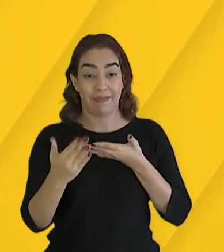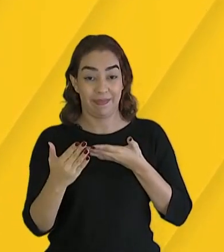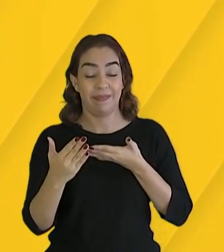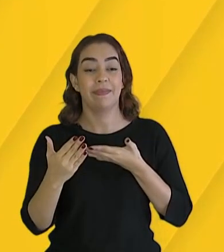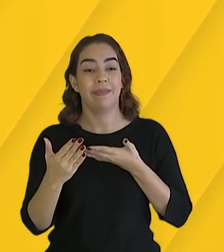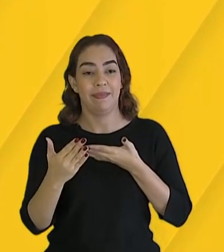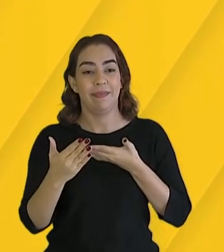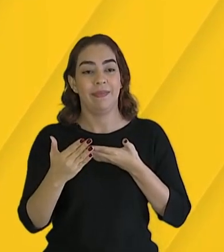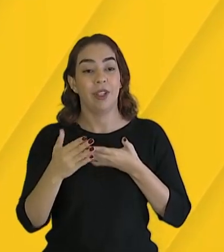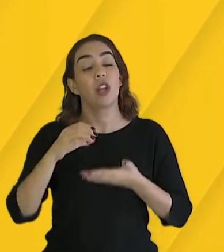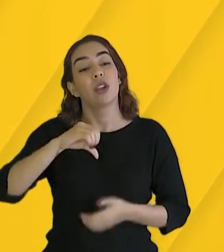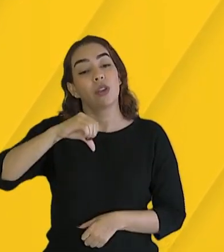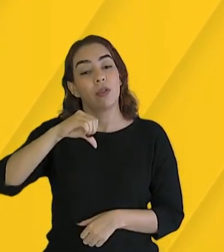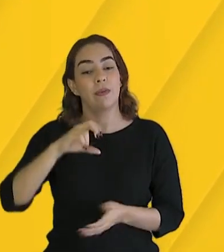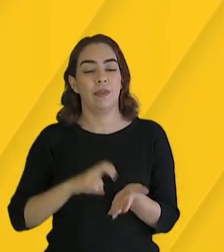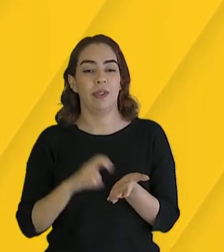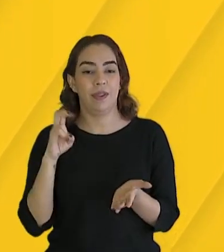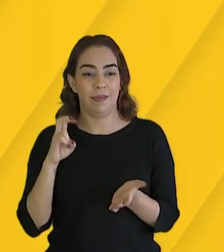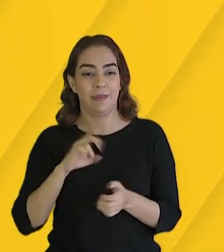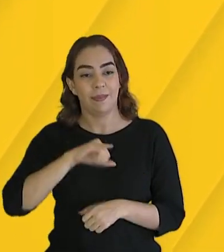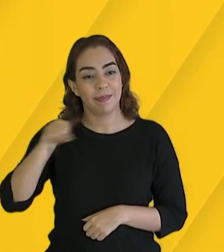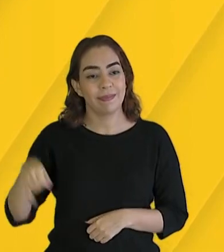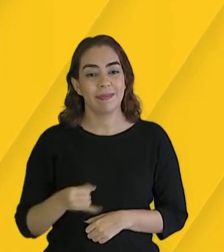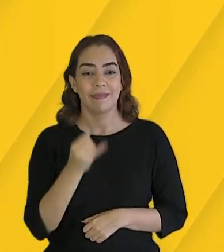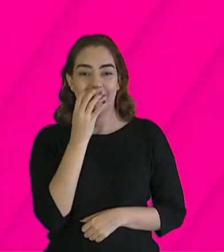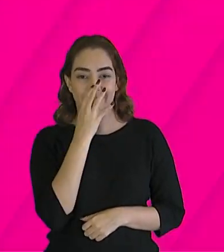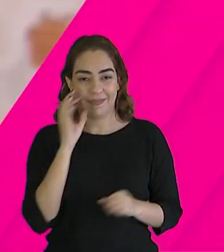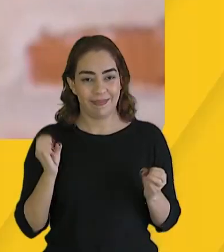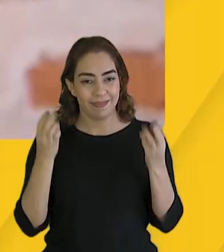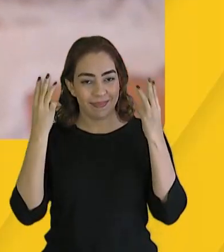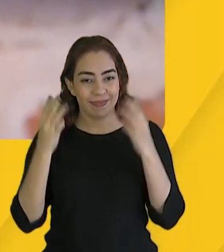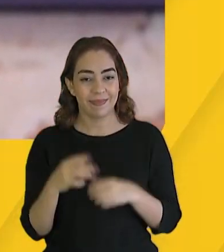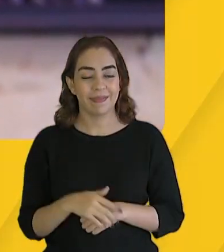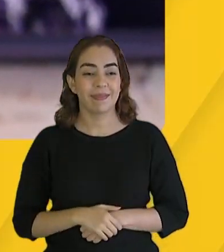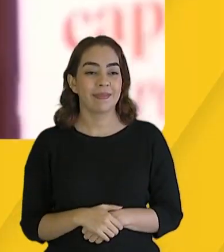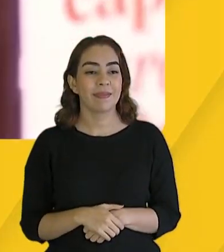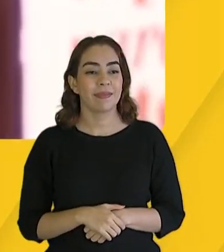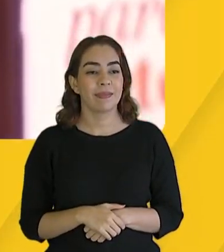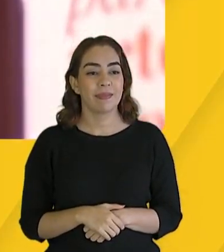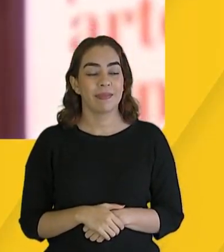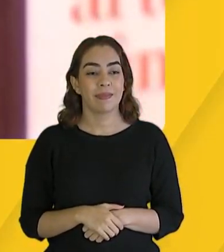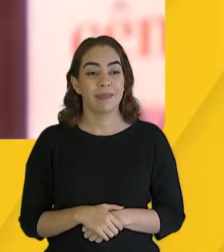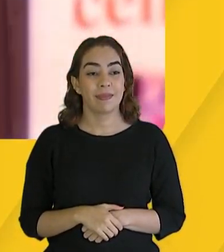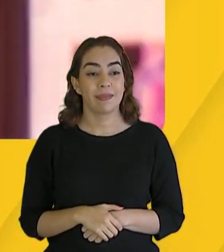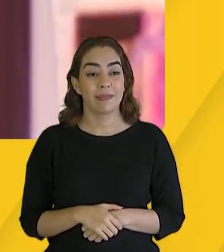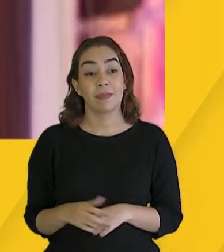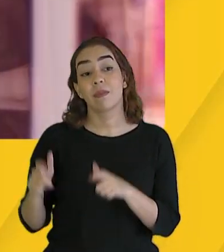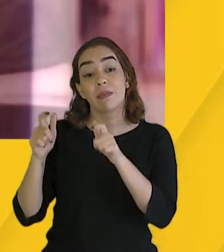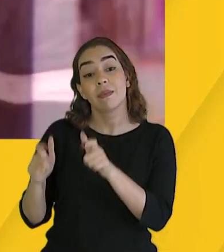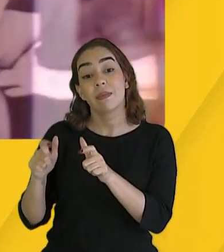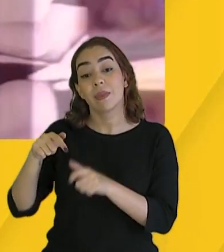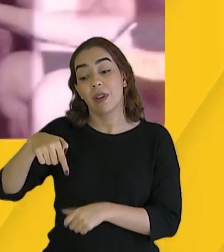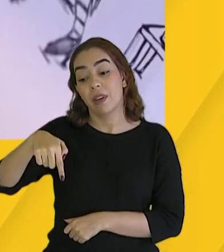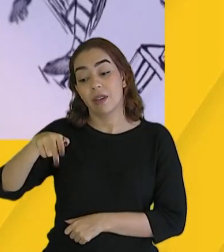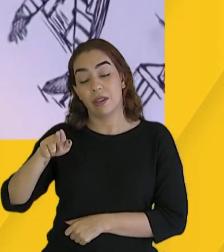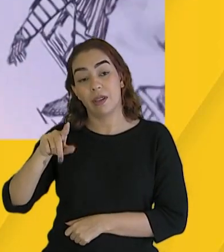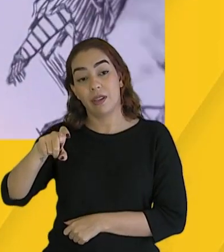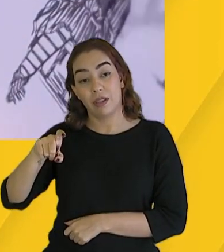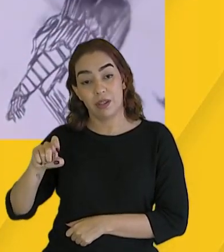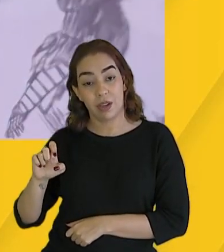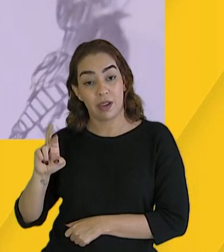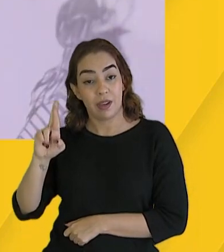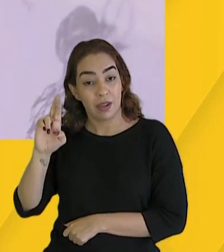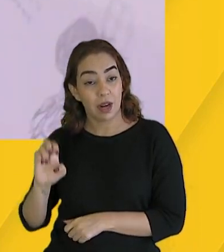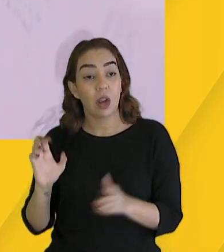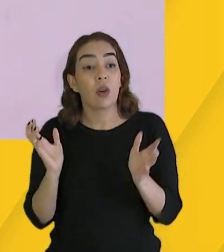partir das nove da manhã e aproveitar o espetáculo. De Quixeré para o mundo, a Trupe Motim de Teatro